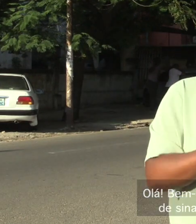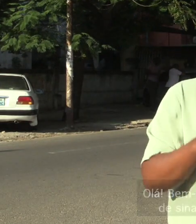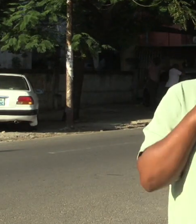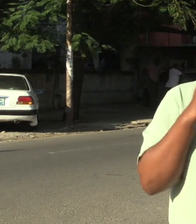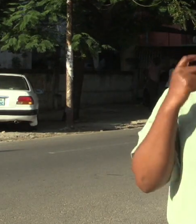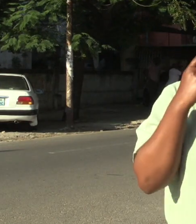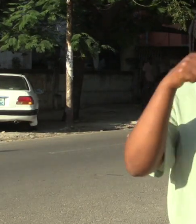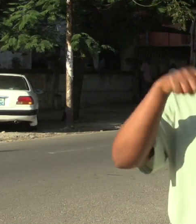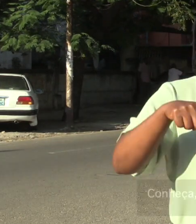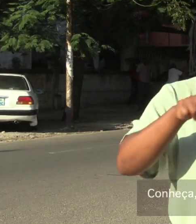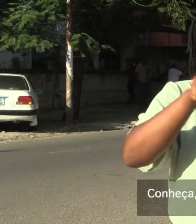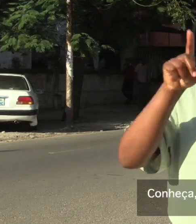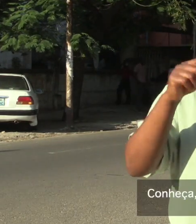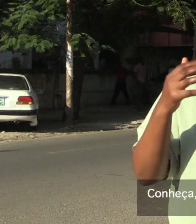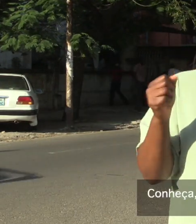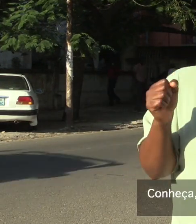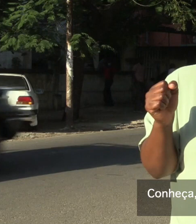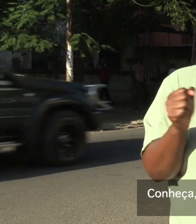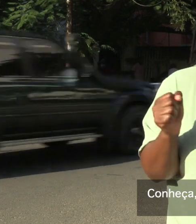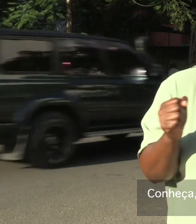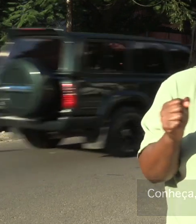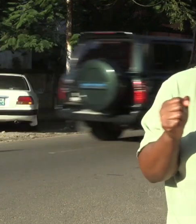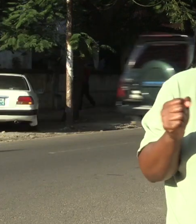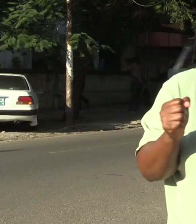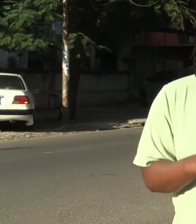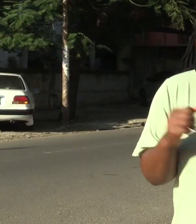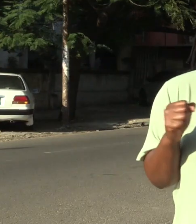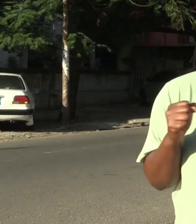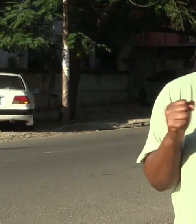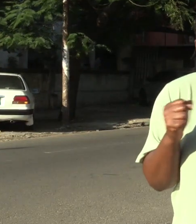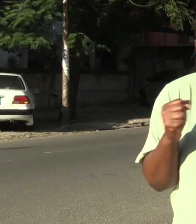sinais de Moçambique. Conheça hoje o sinal do frio.